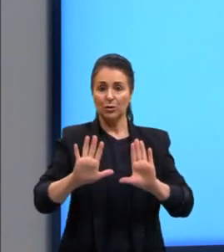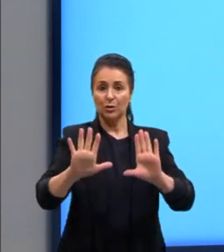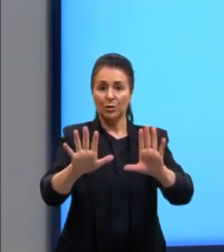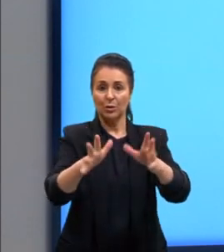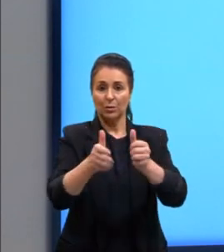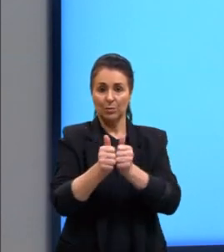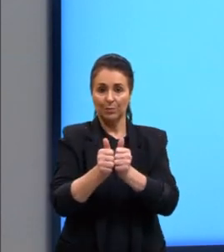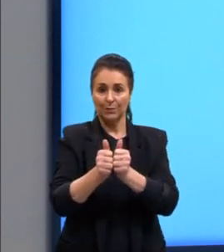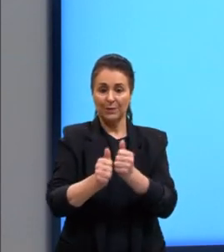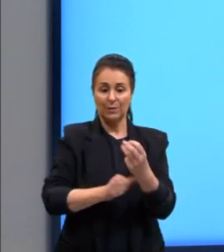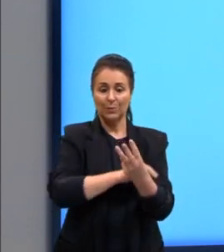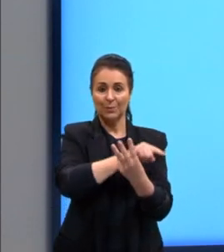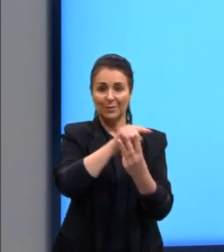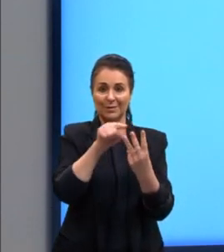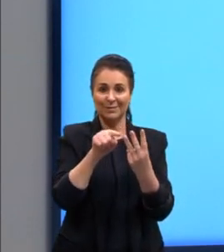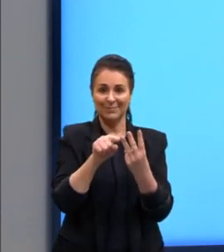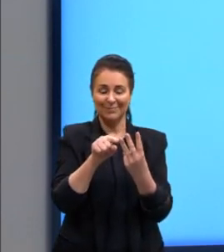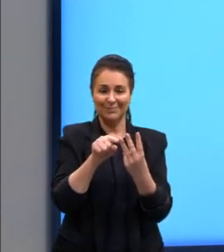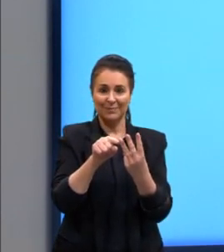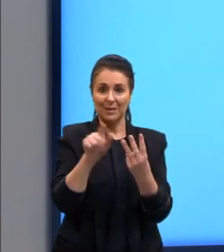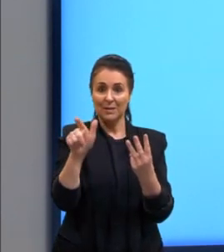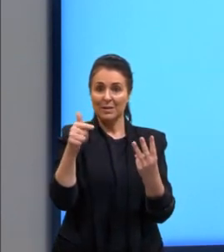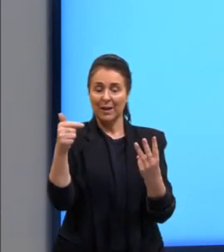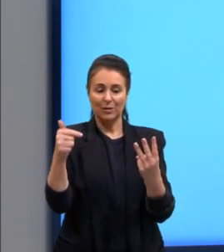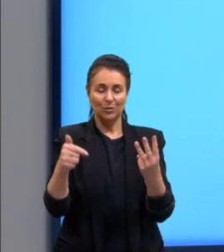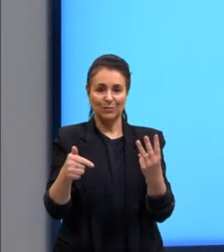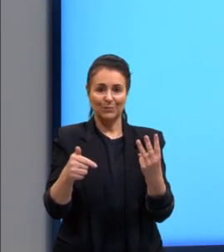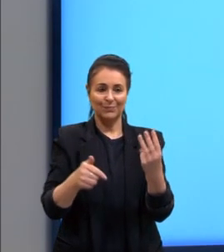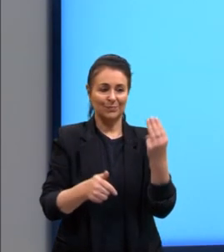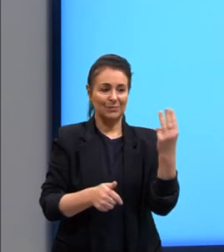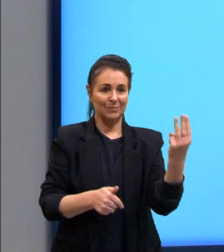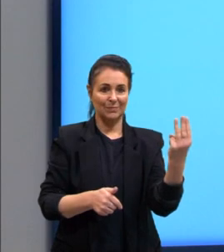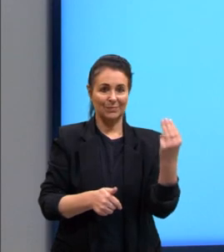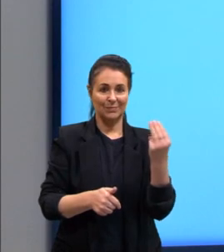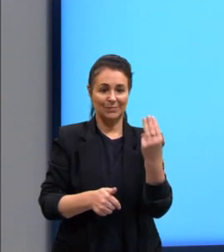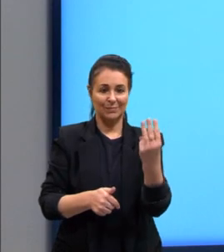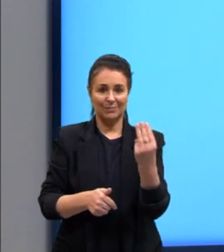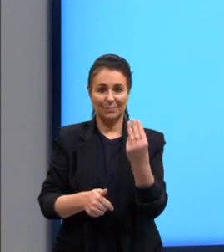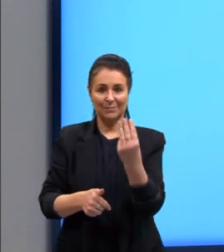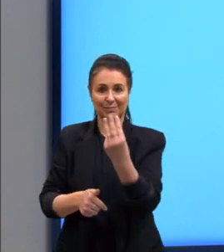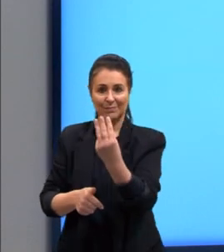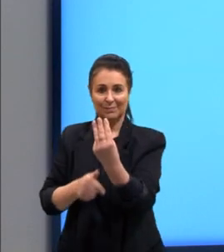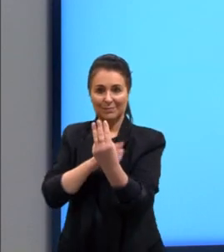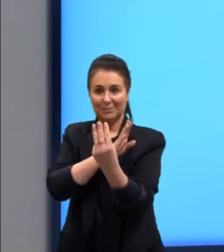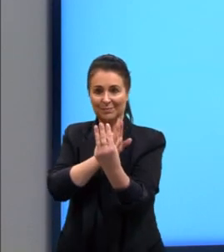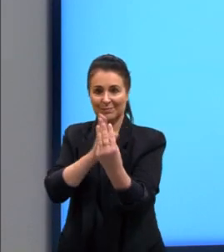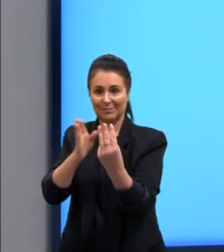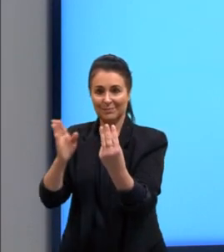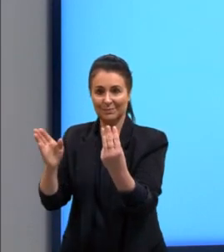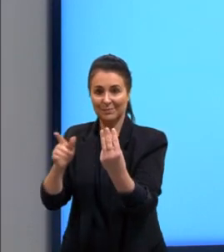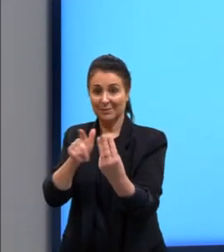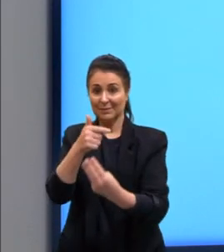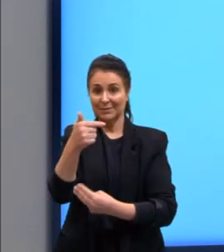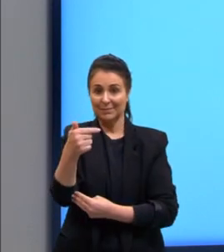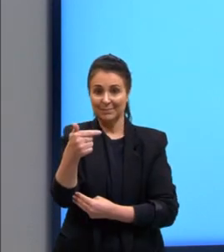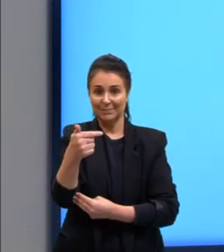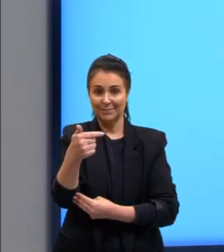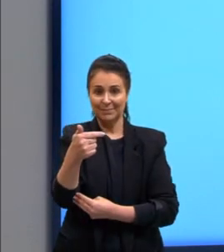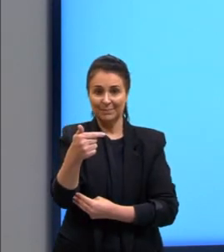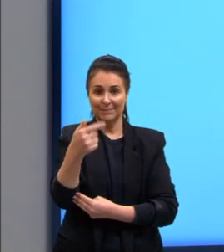as trincas. Sete trincas. Certo? Visualizaram? Vamos em frente.